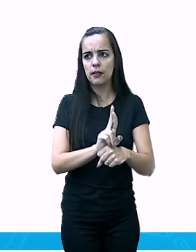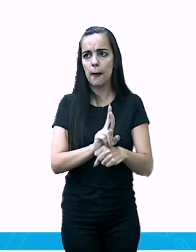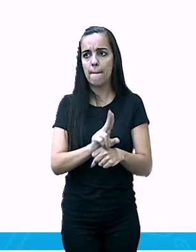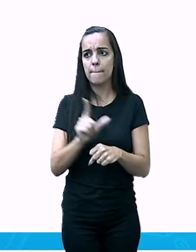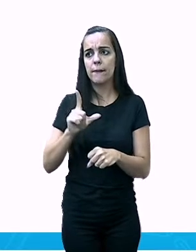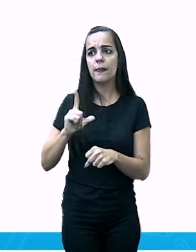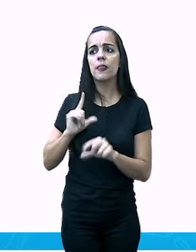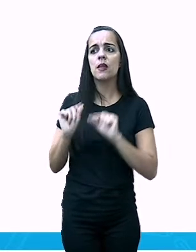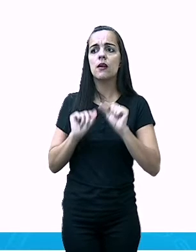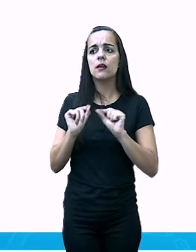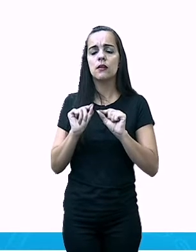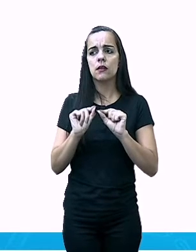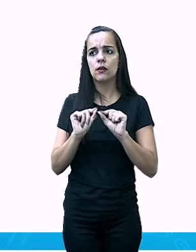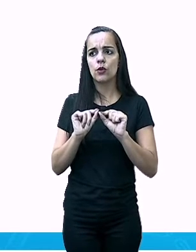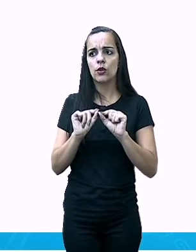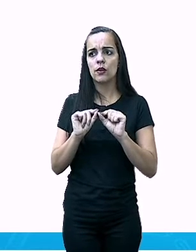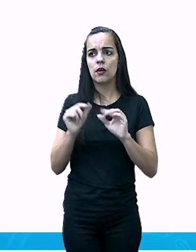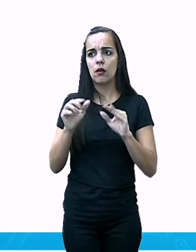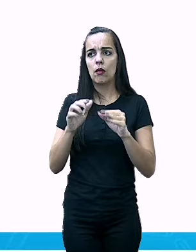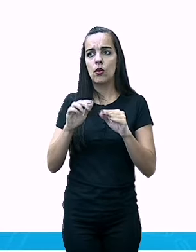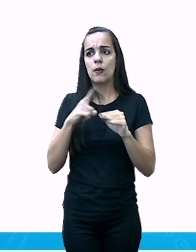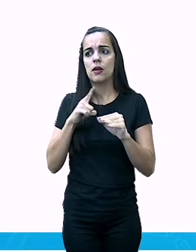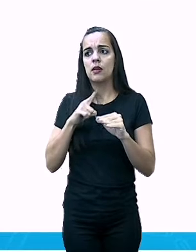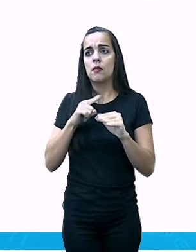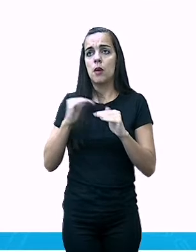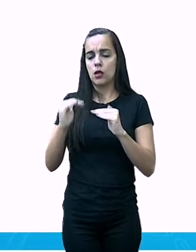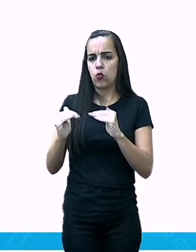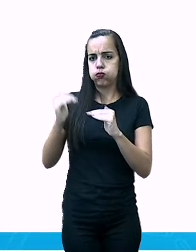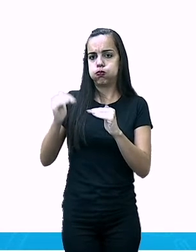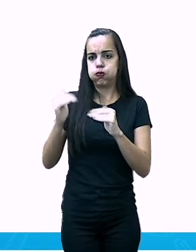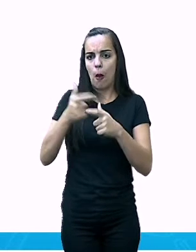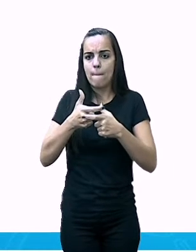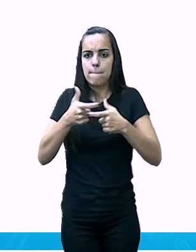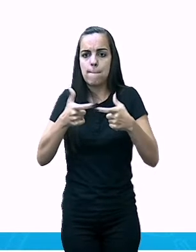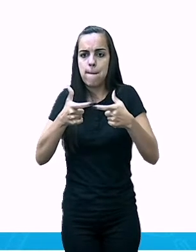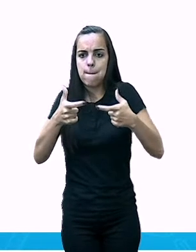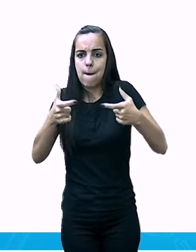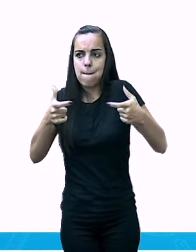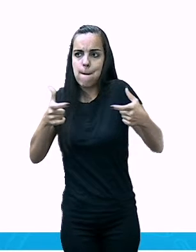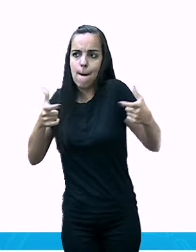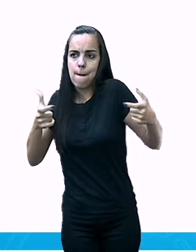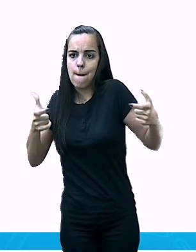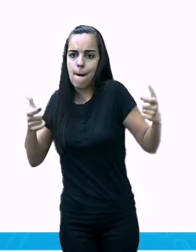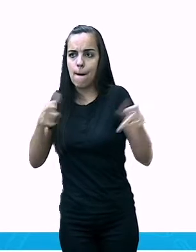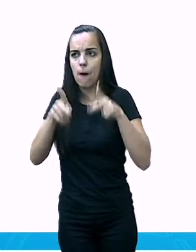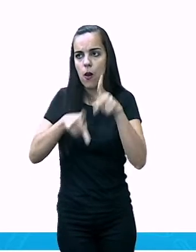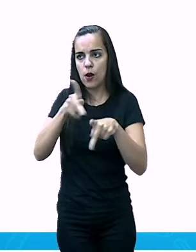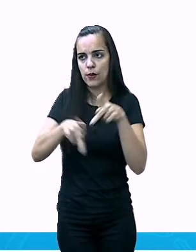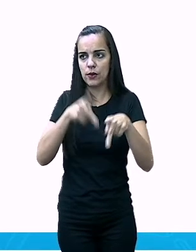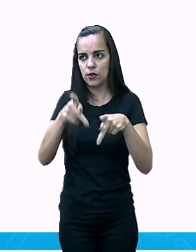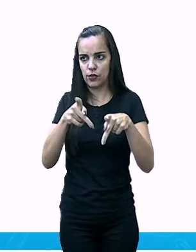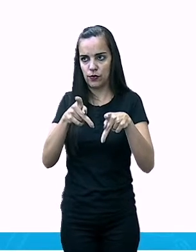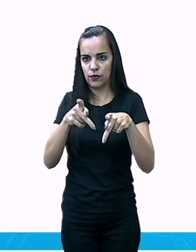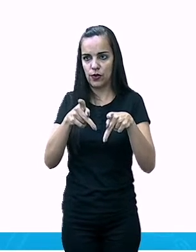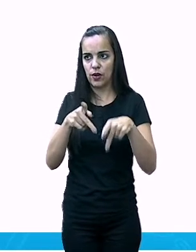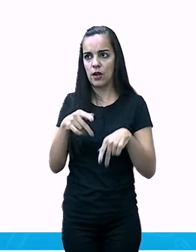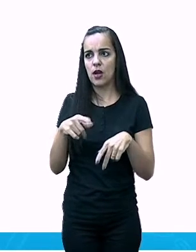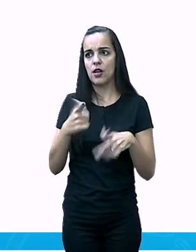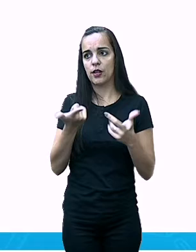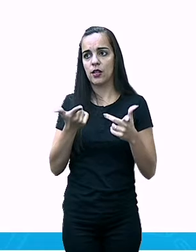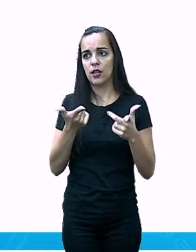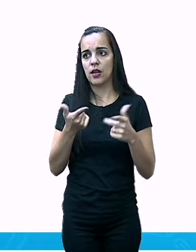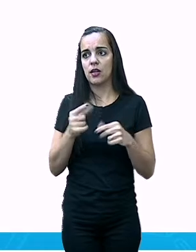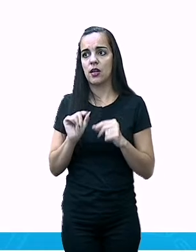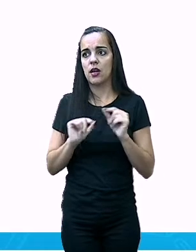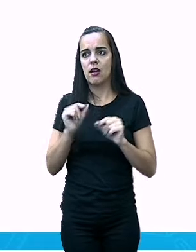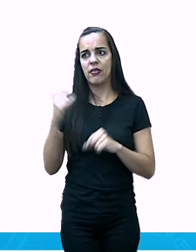decrescendo, está tendo um crescimento natural negativo. Isso